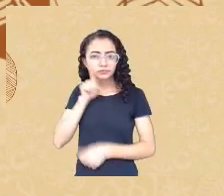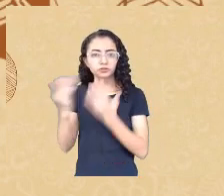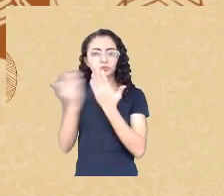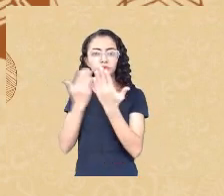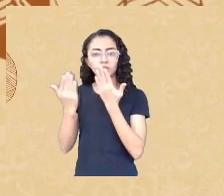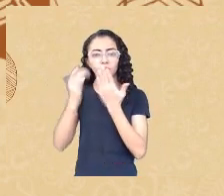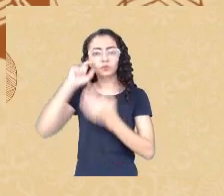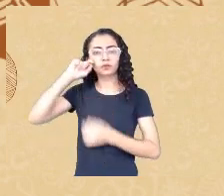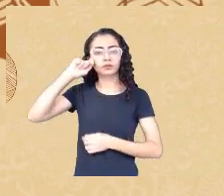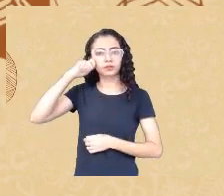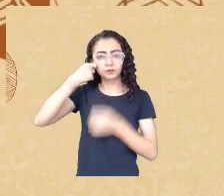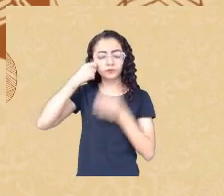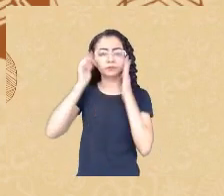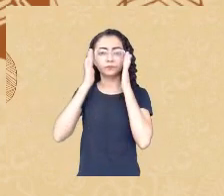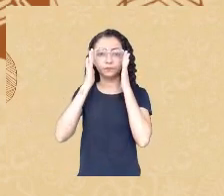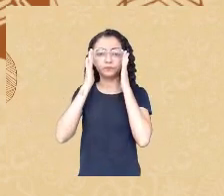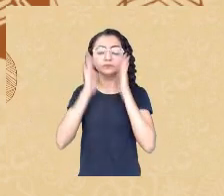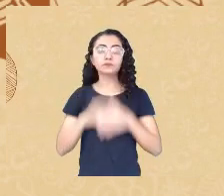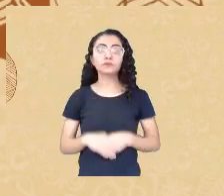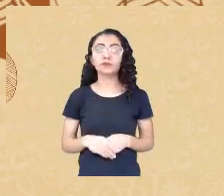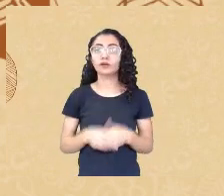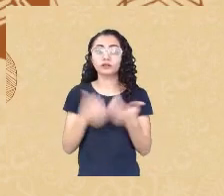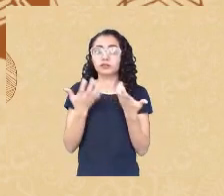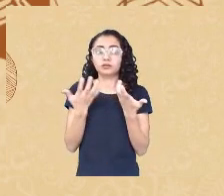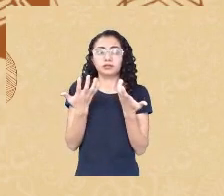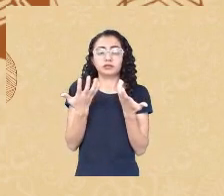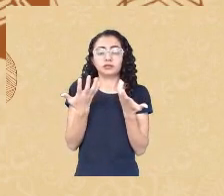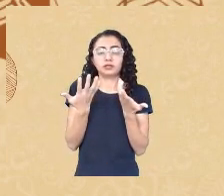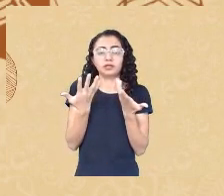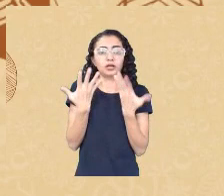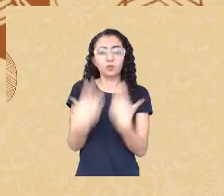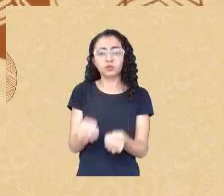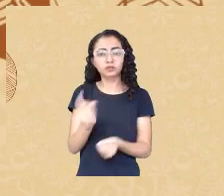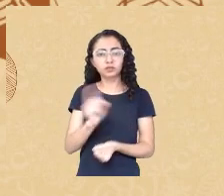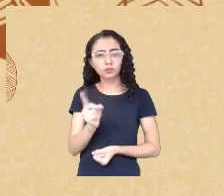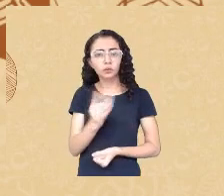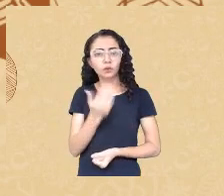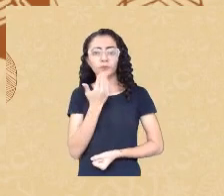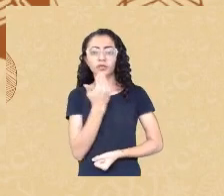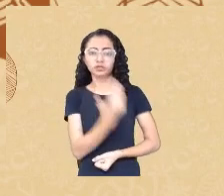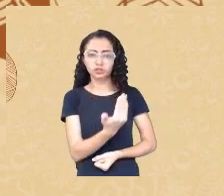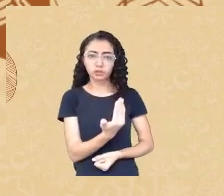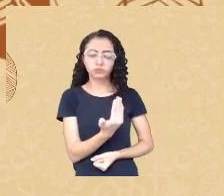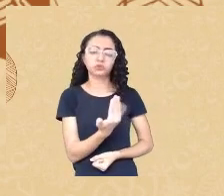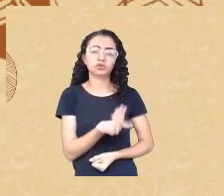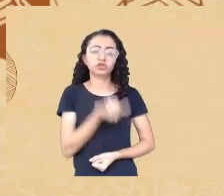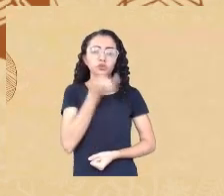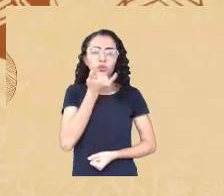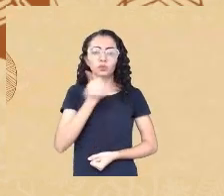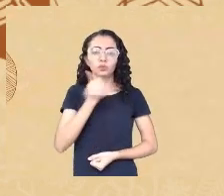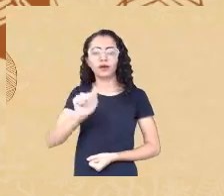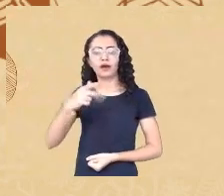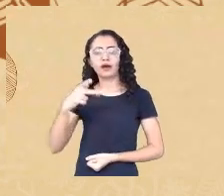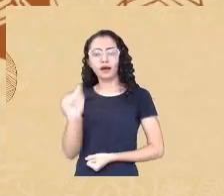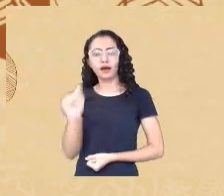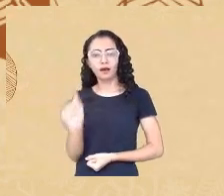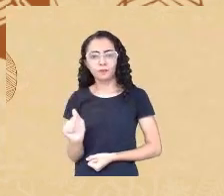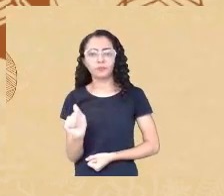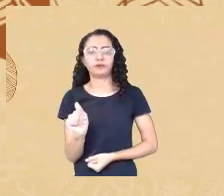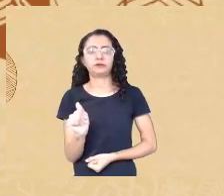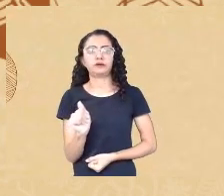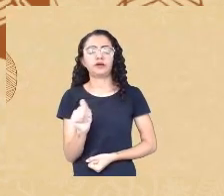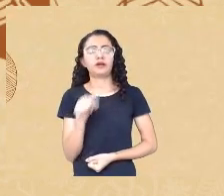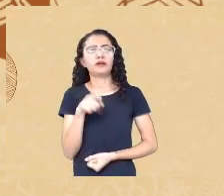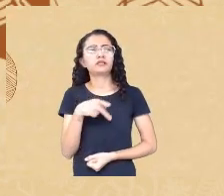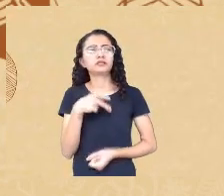aceitou pedido de desculpas da APA ressaltando que a APA foi e continua sendo racista eu queria saber